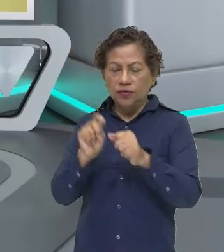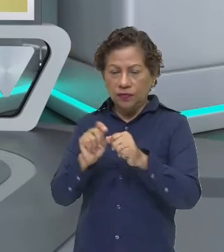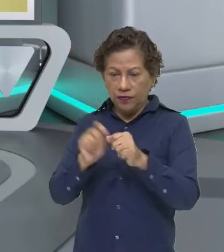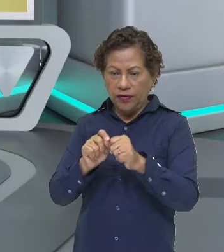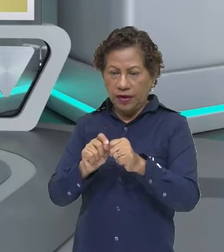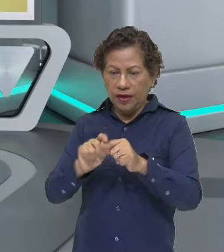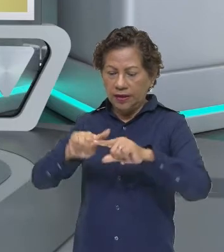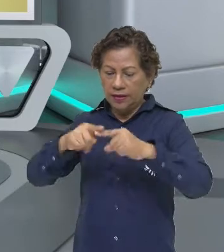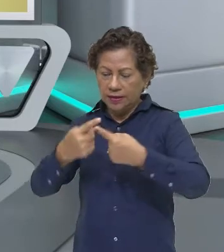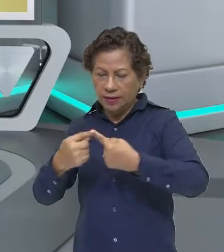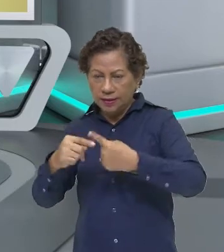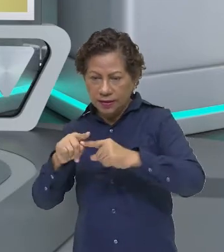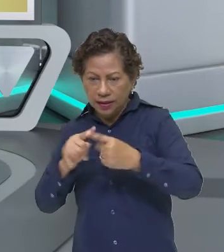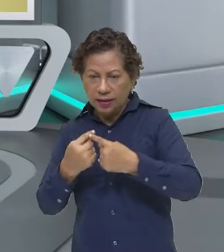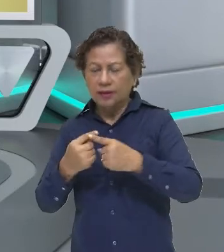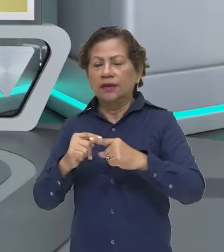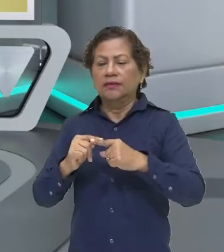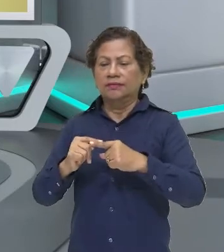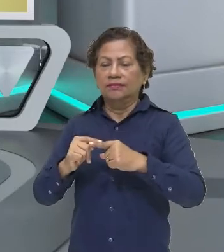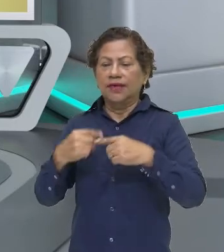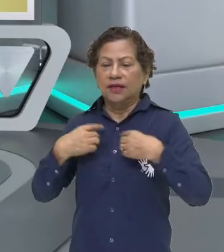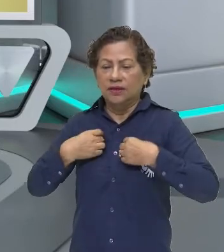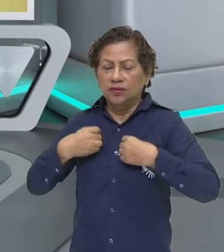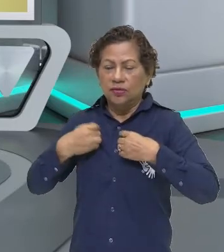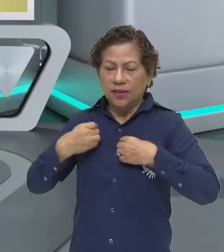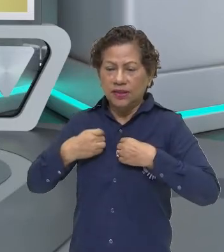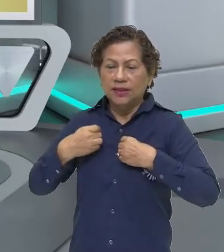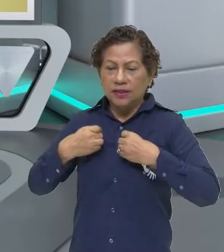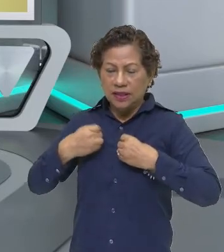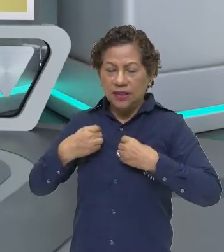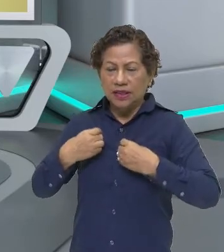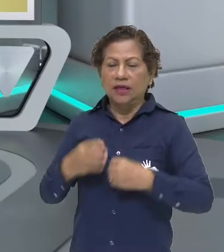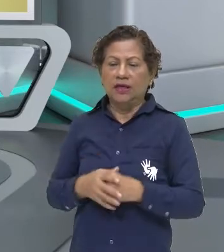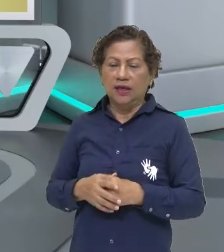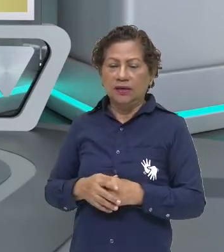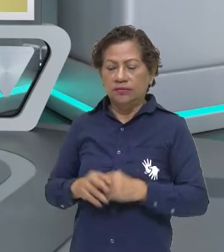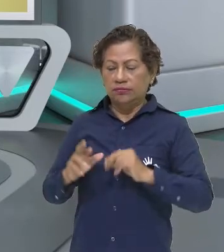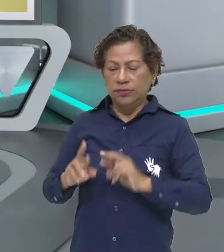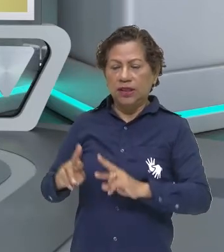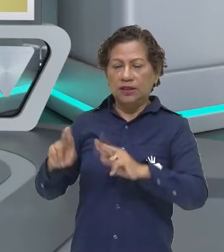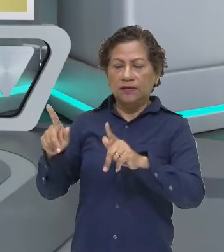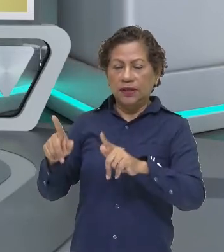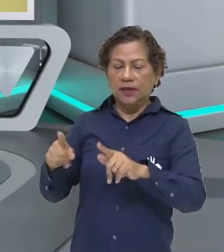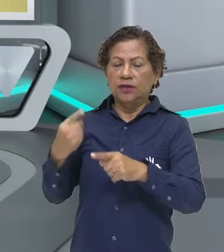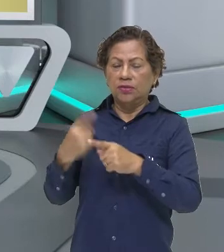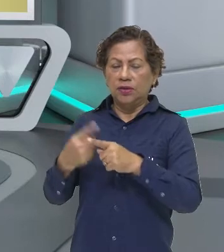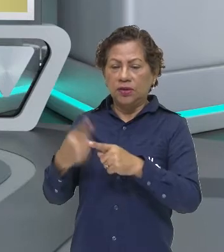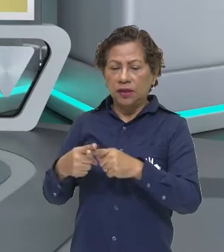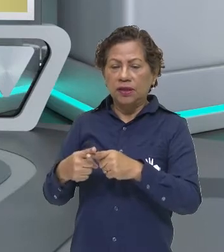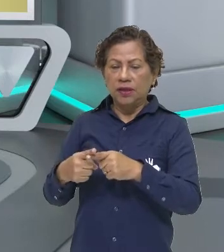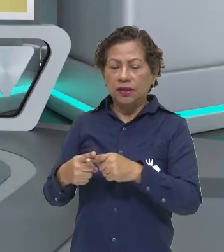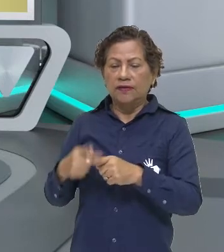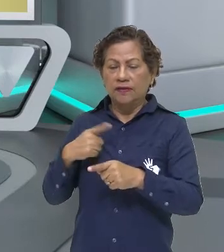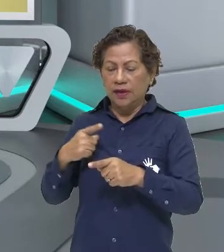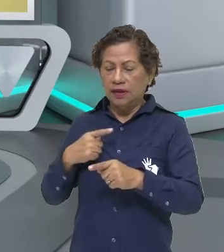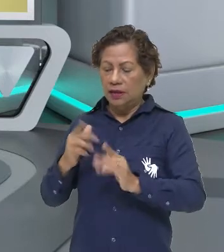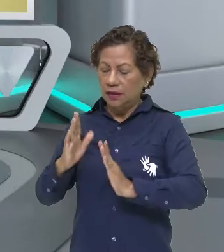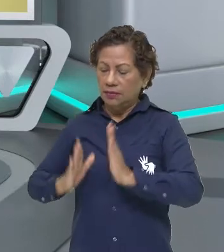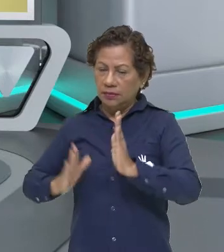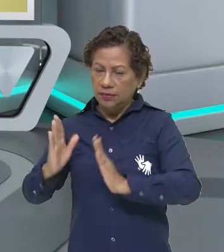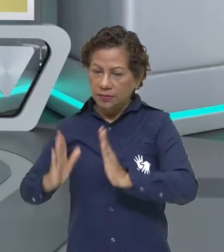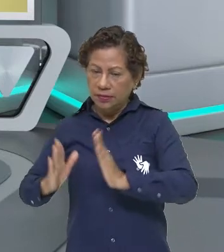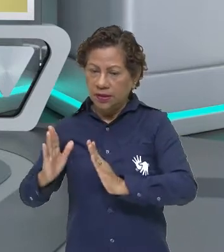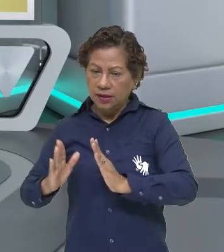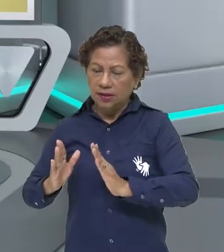época, ela vai marcar um momento de uma cultura, de um período, e aí ela passa a ir para um